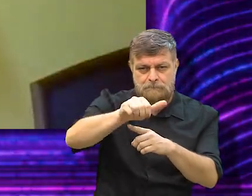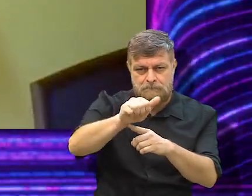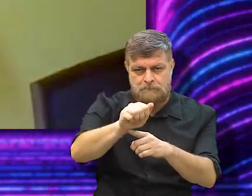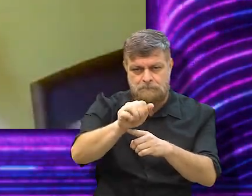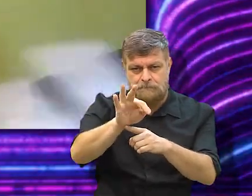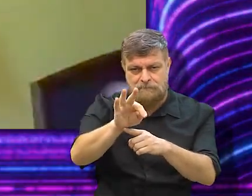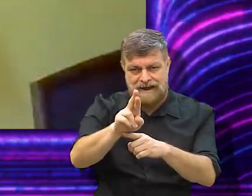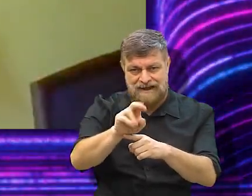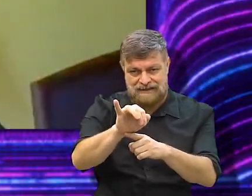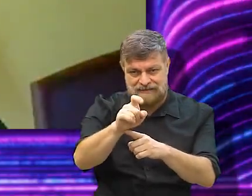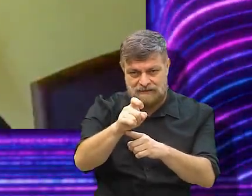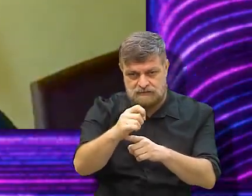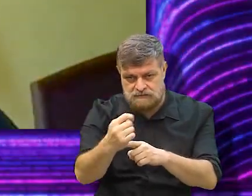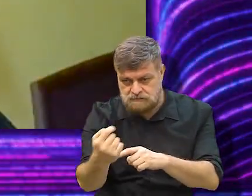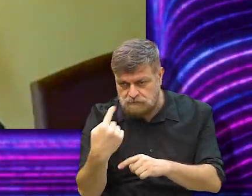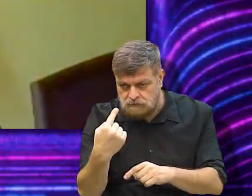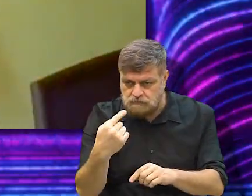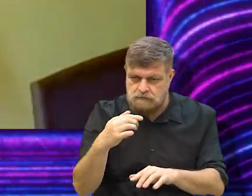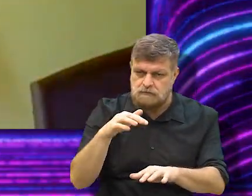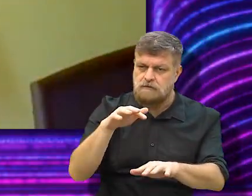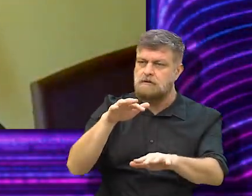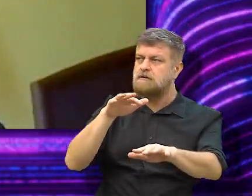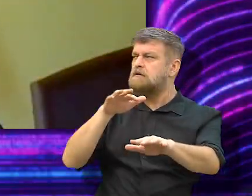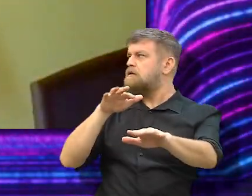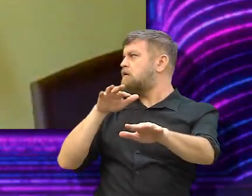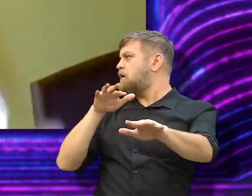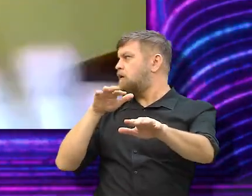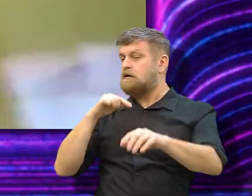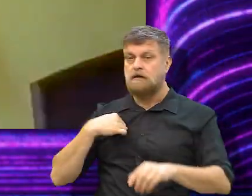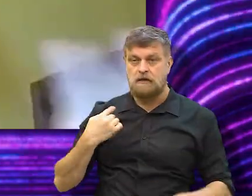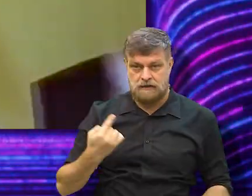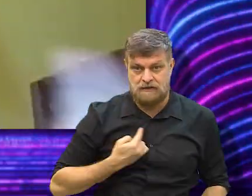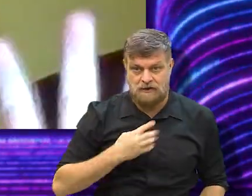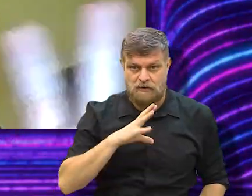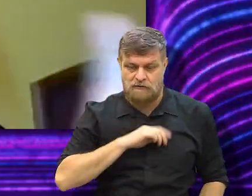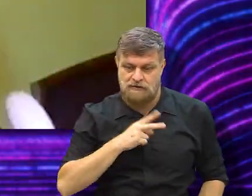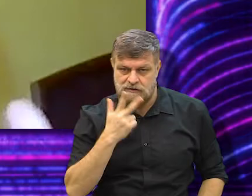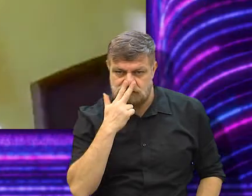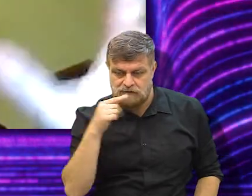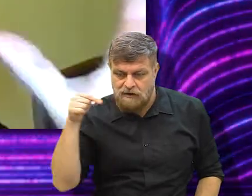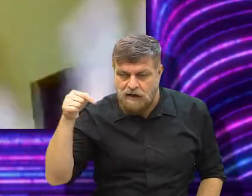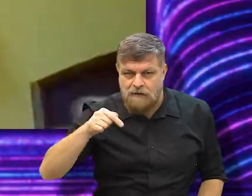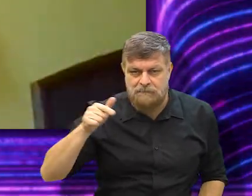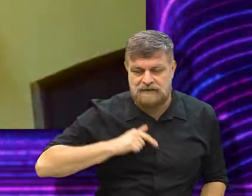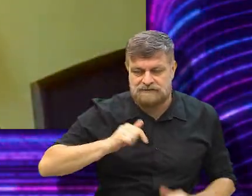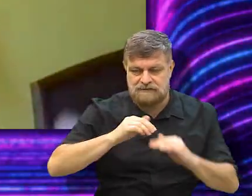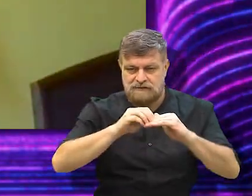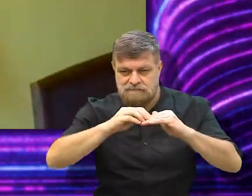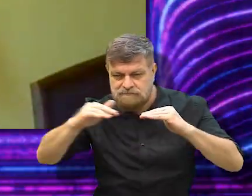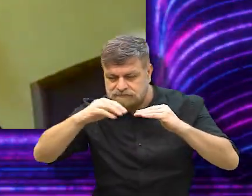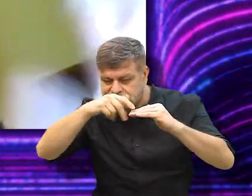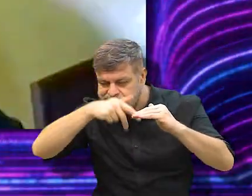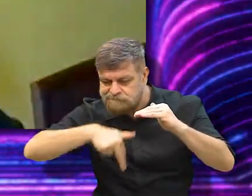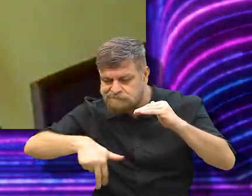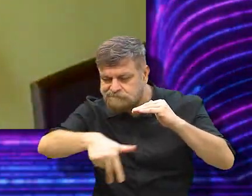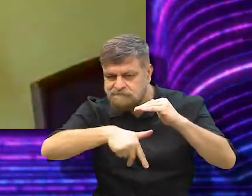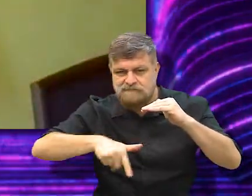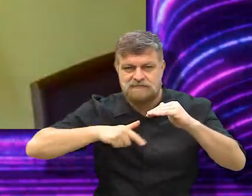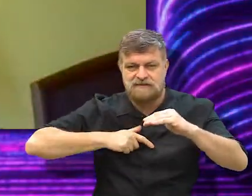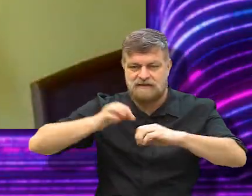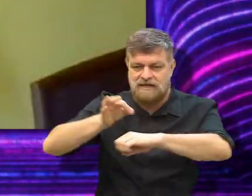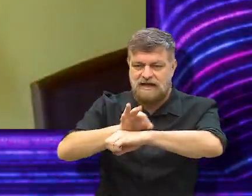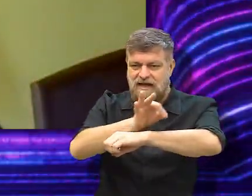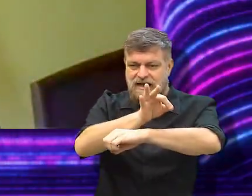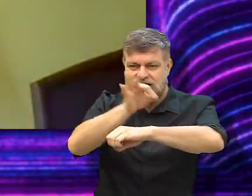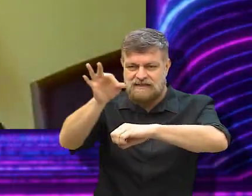um livro que eu... É um filme que eu gosto muito. Eu adoro. E ele dá a sensação de ser meio subterrâneo. Eles não falam, mas tem aquela parte